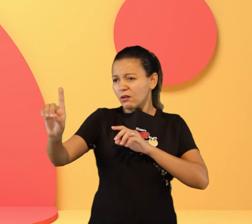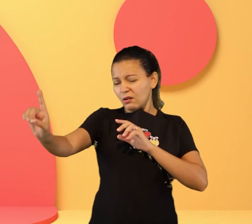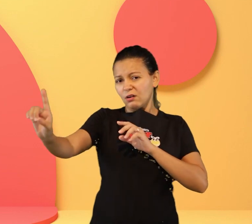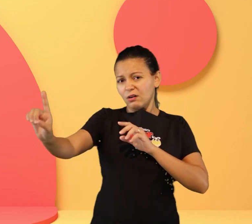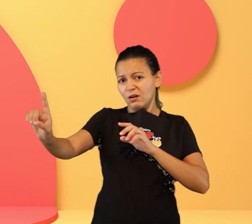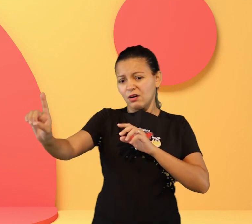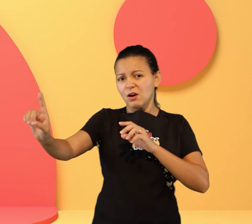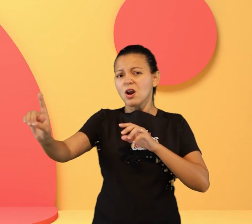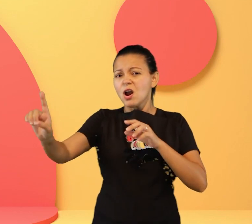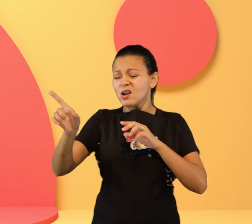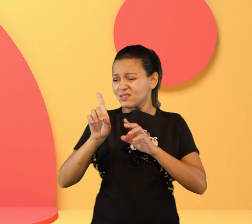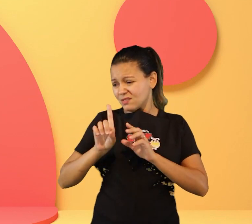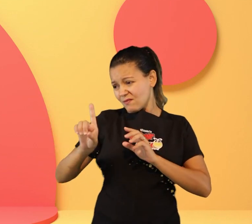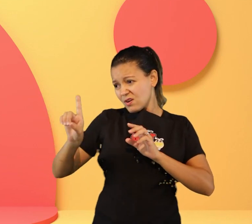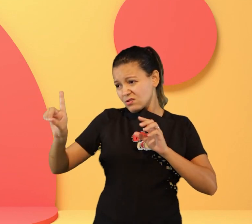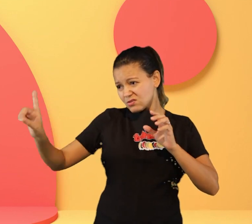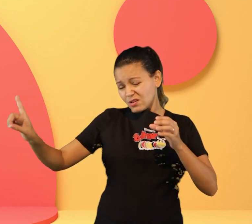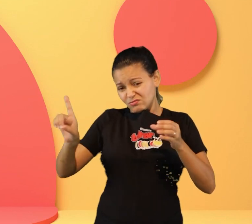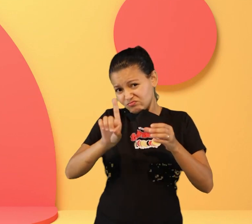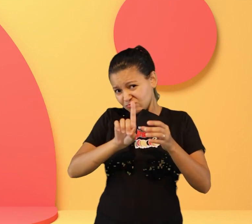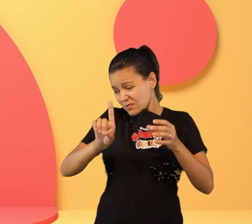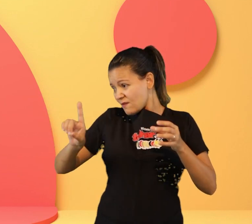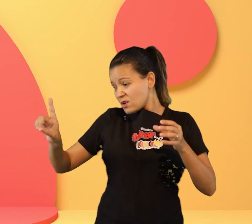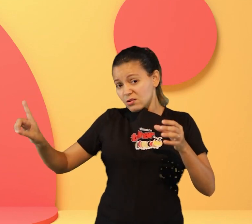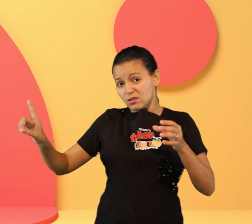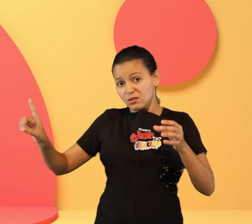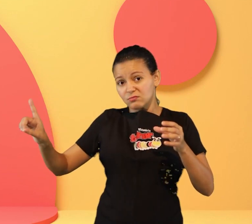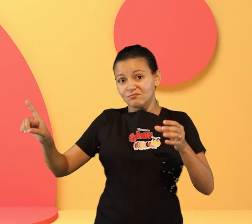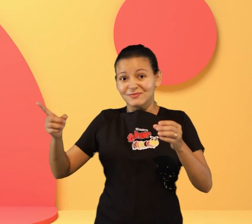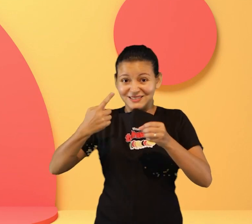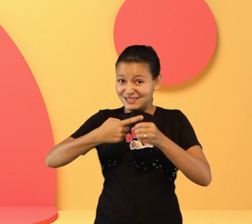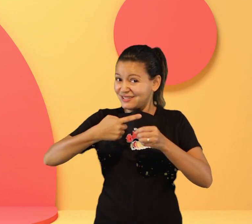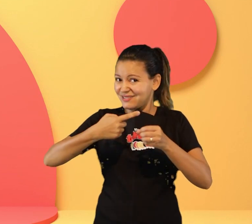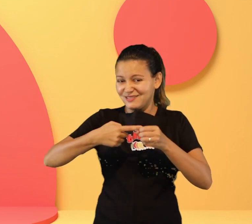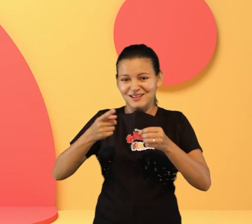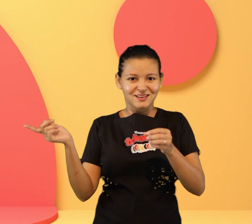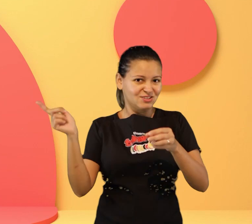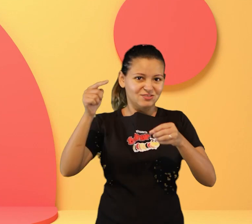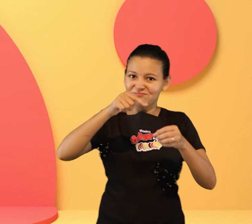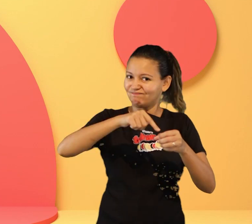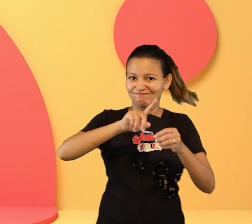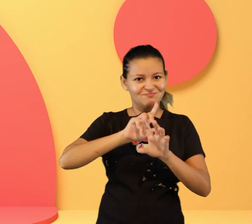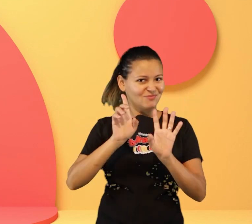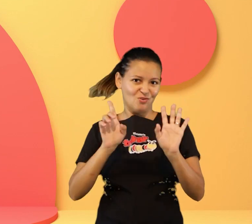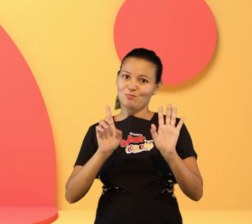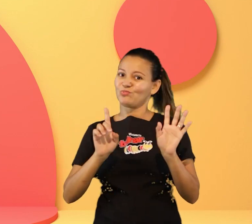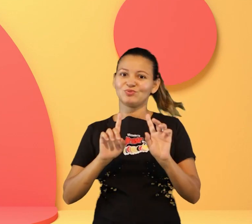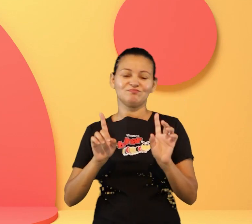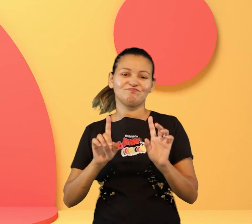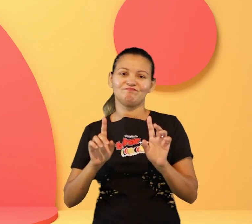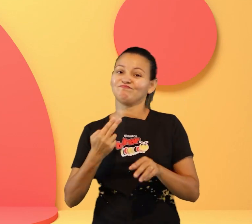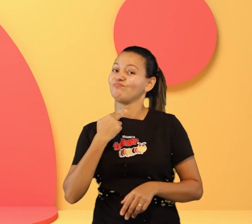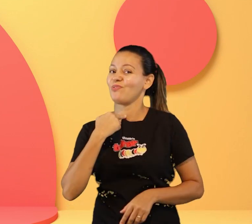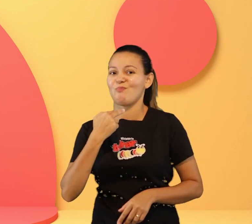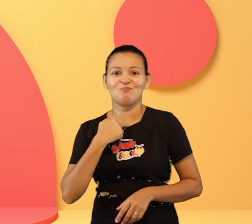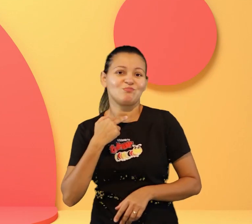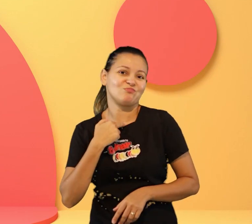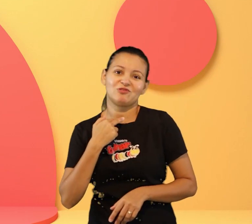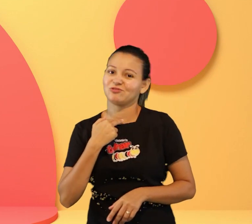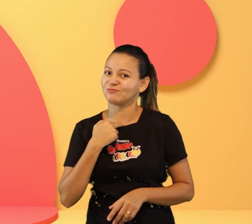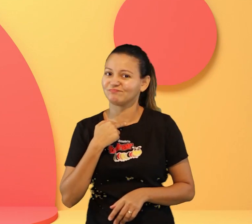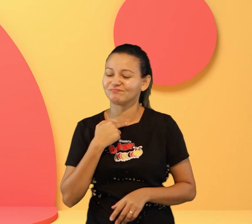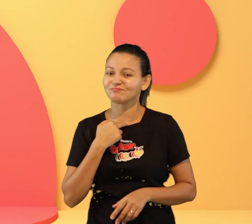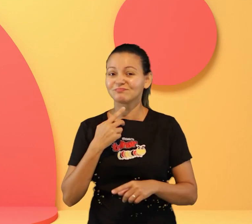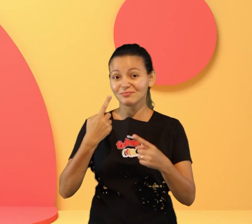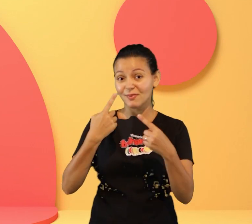parentes pelo telefone pode fazer uma videochamada naquele tempo não tinha disso ele tinha que se afastar da cidade tinha que ficar isolado e aqueles